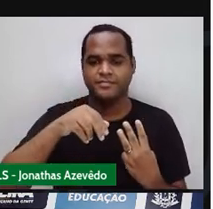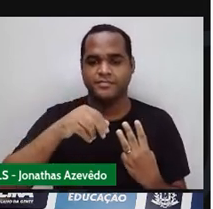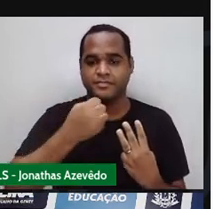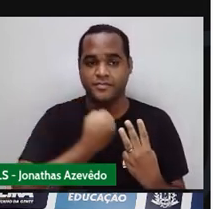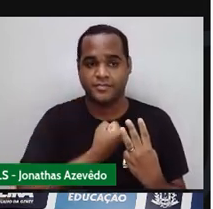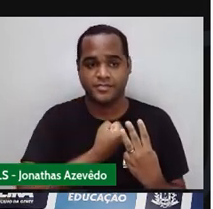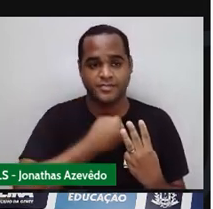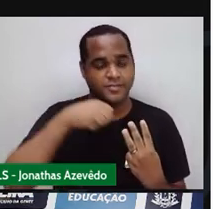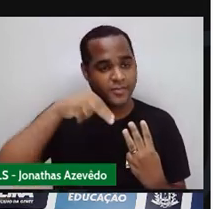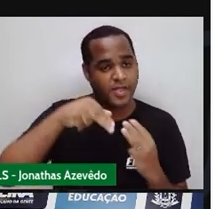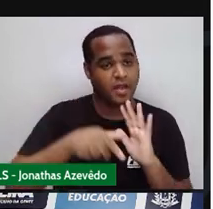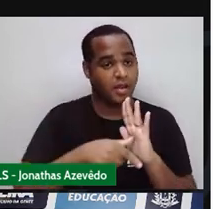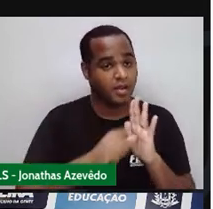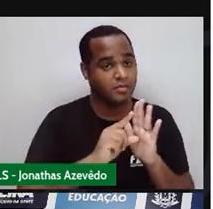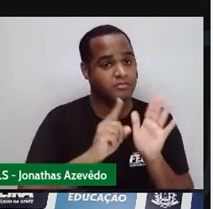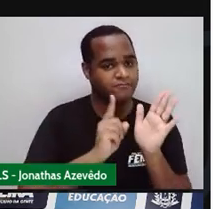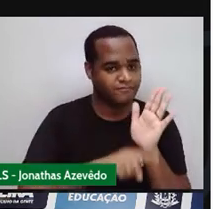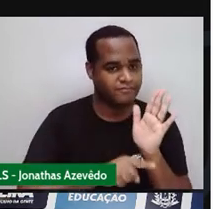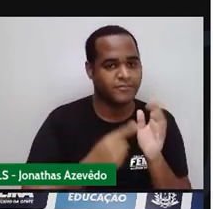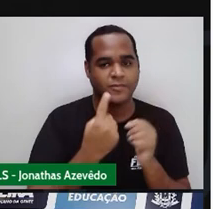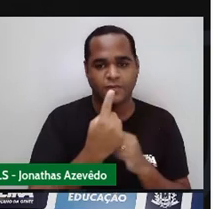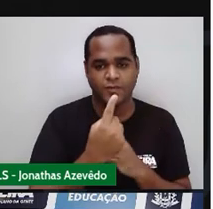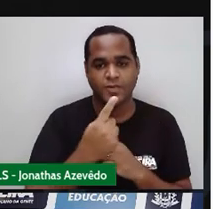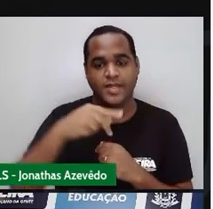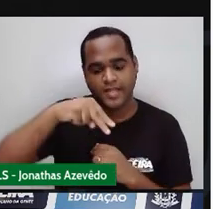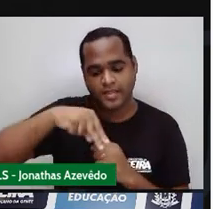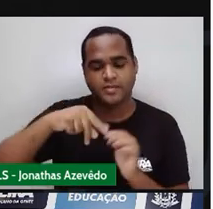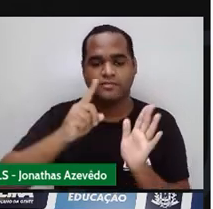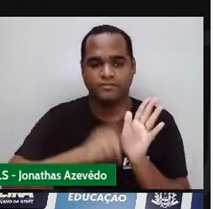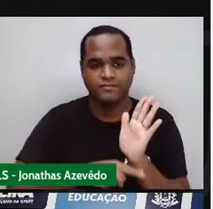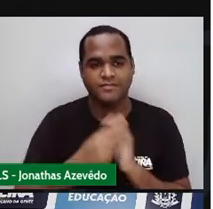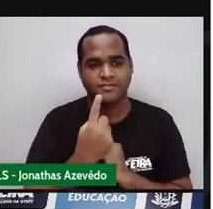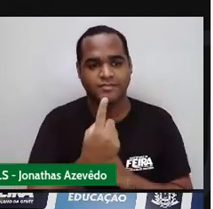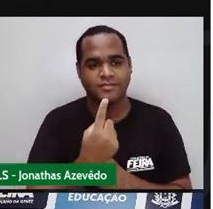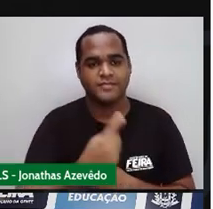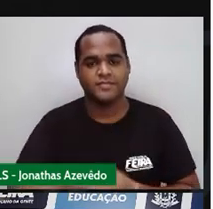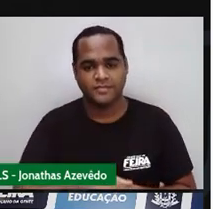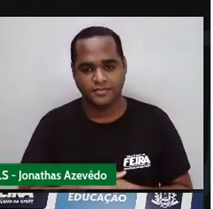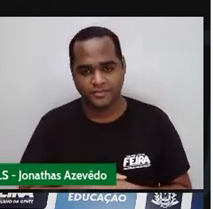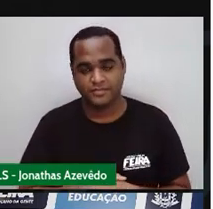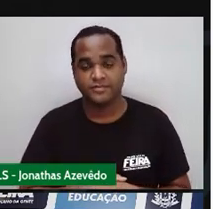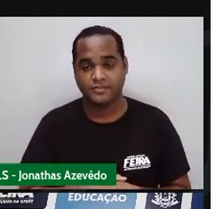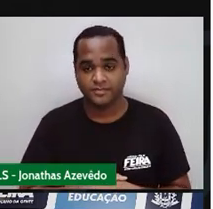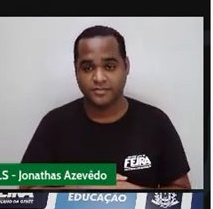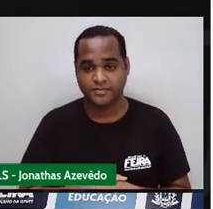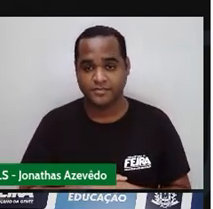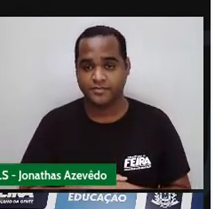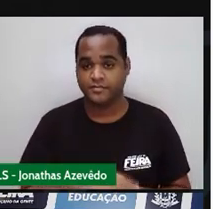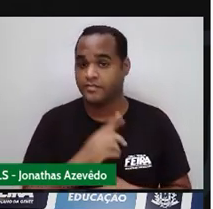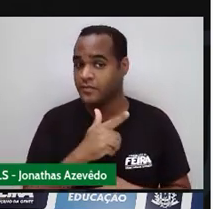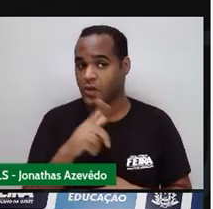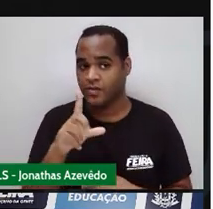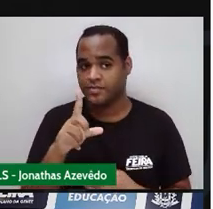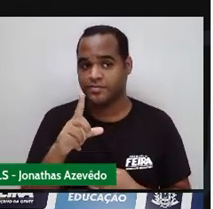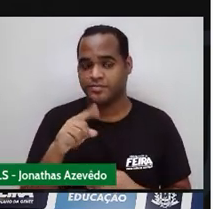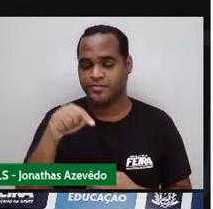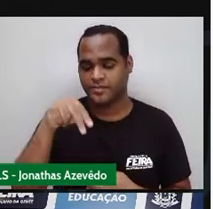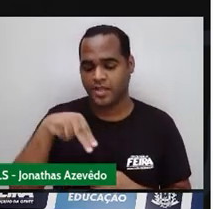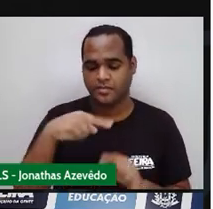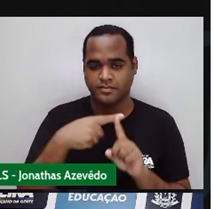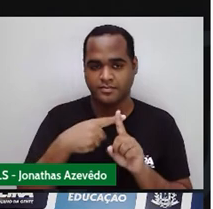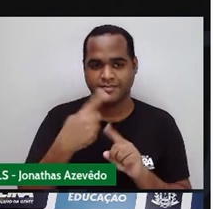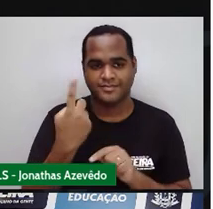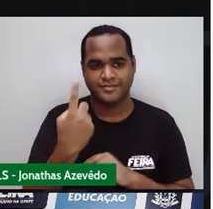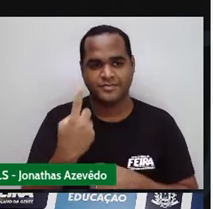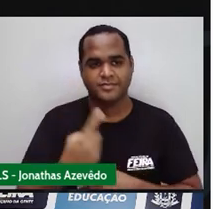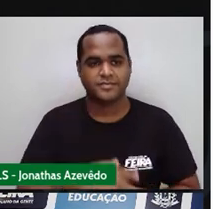É ele menos um Então N menos um O sucessor dele É N mais